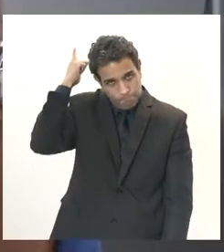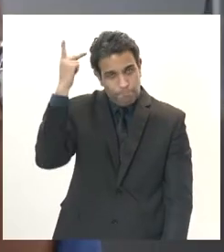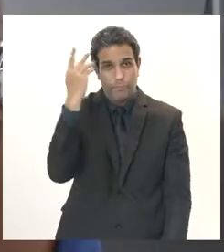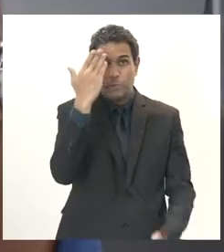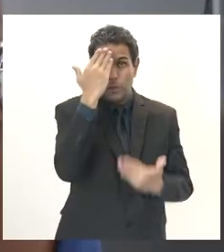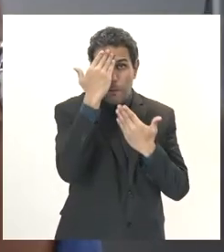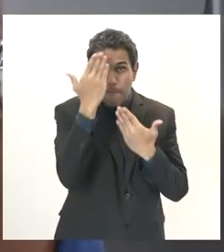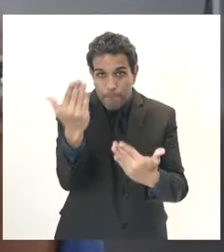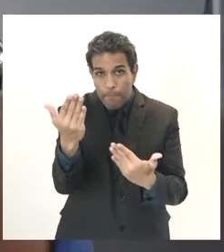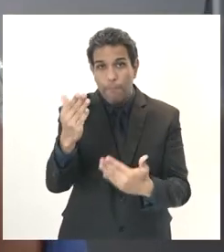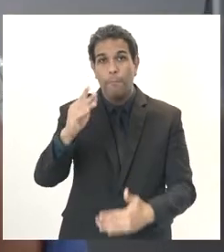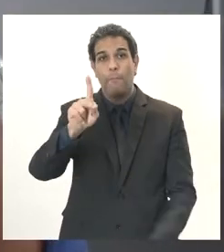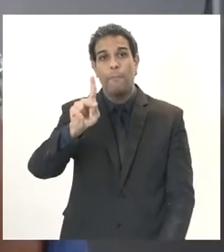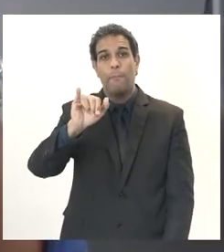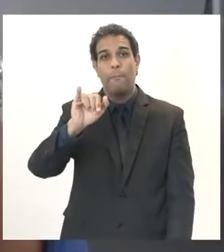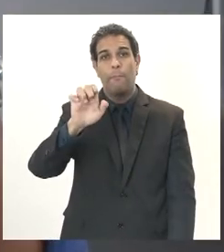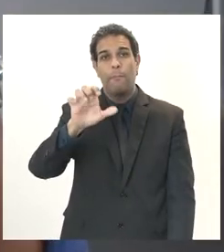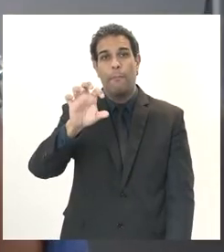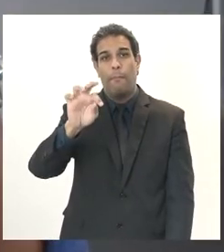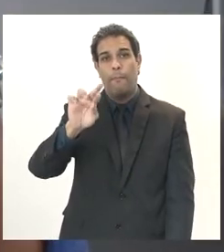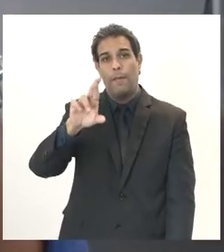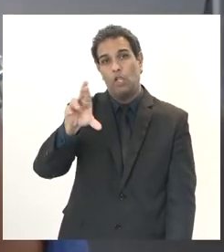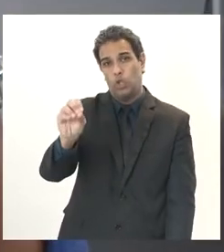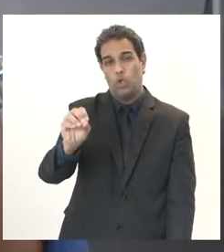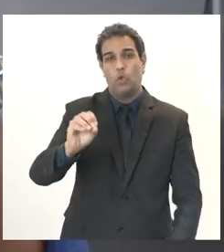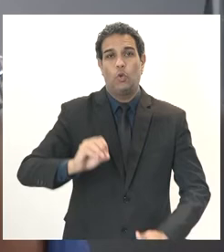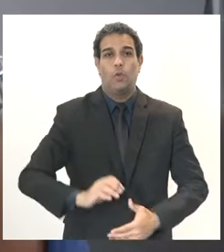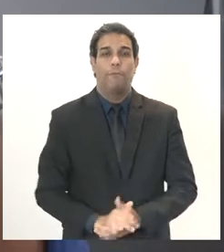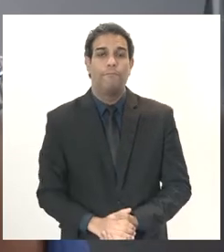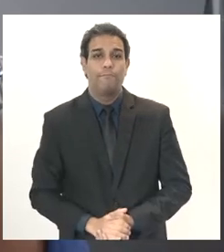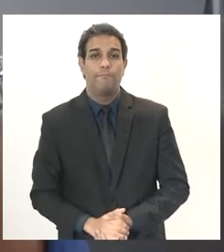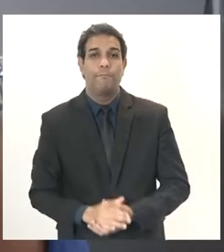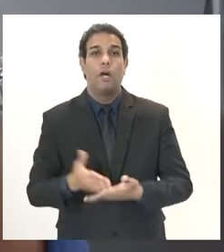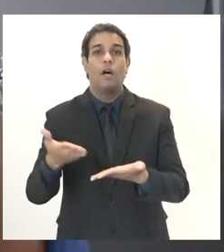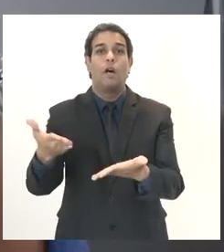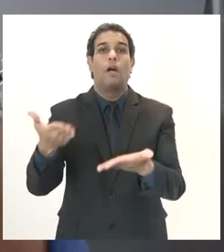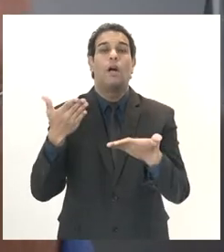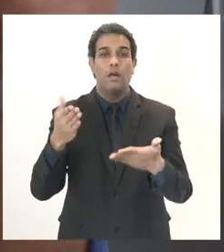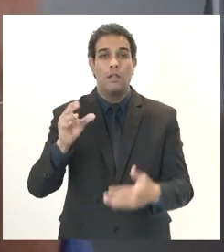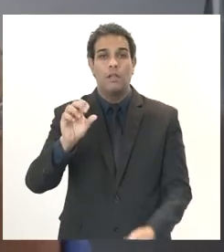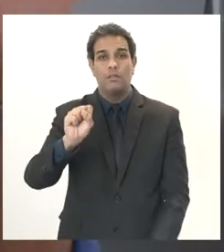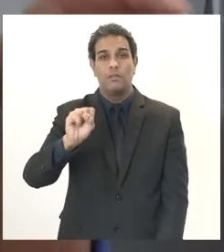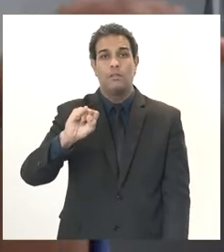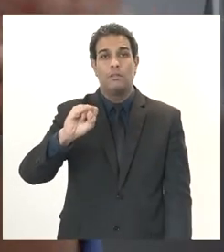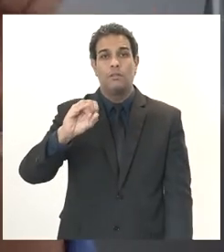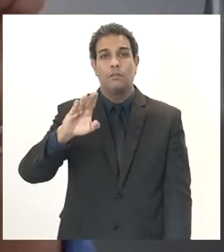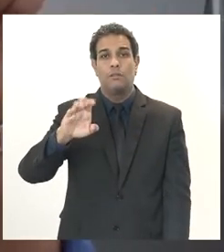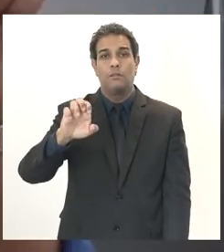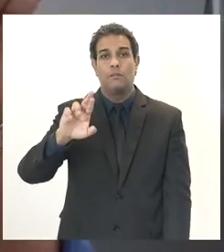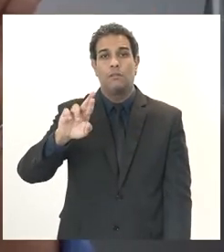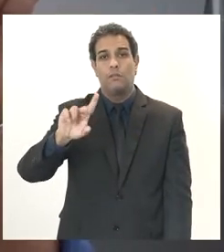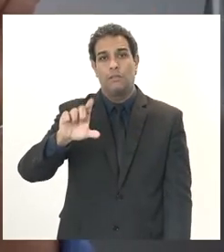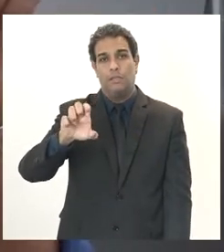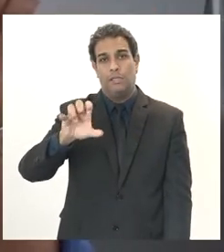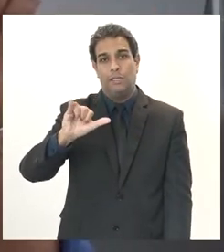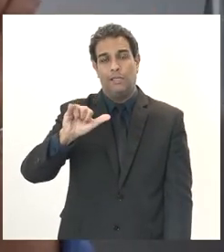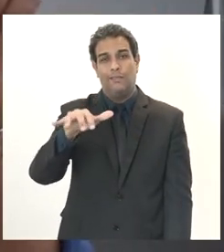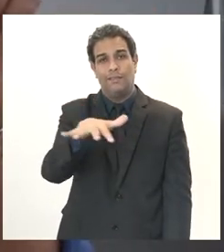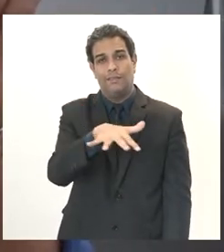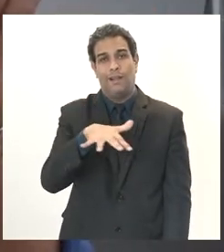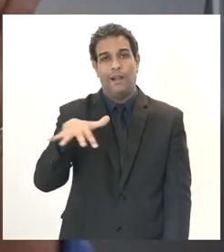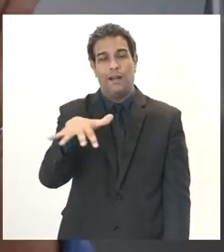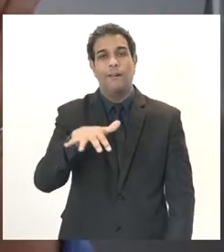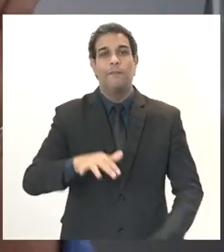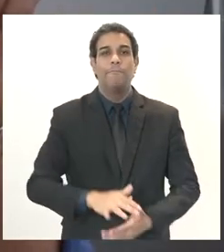obrigado Pietro Ciderlei de Ana dos Reis acho que está então